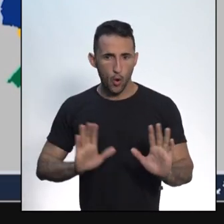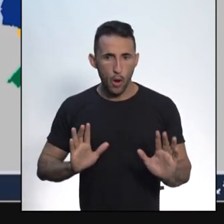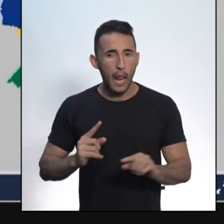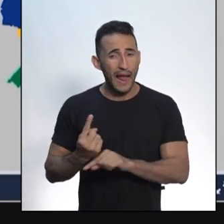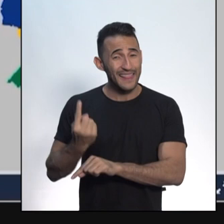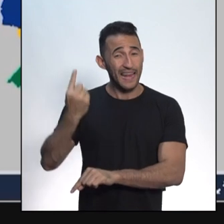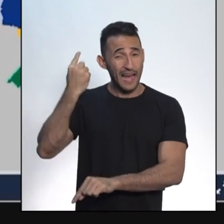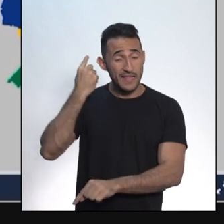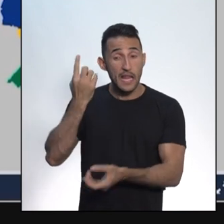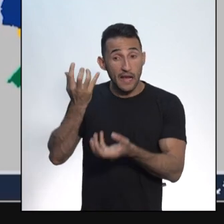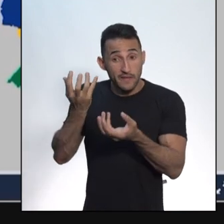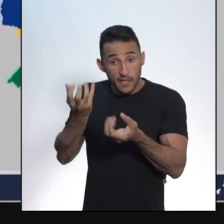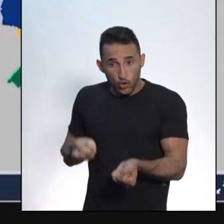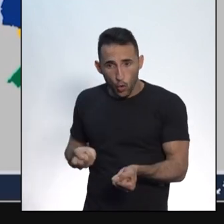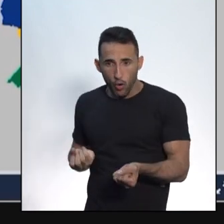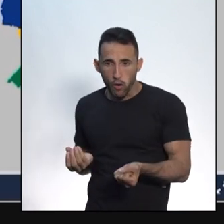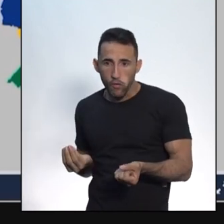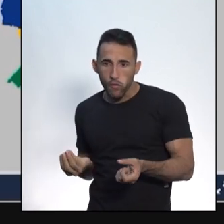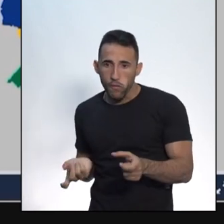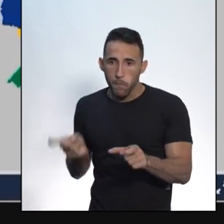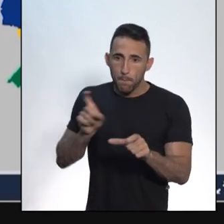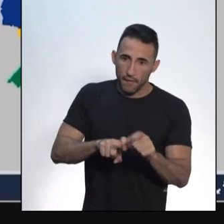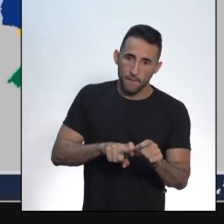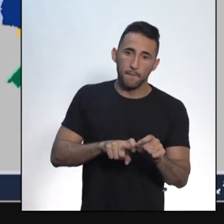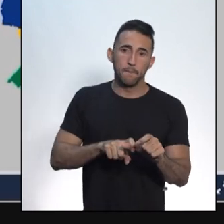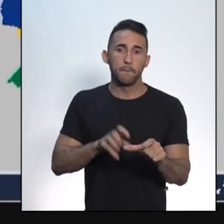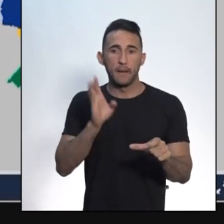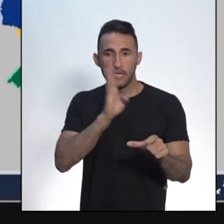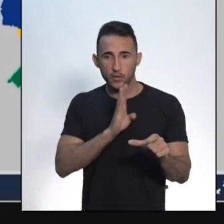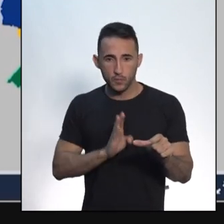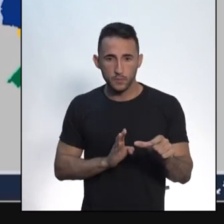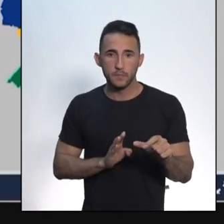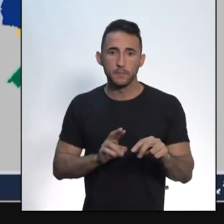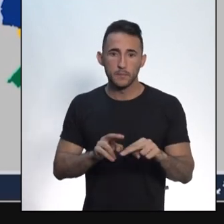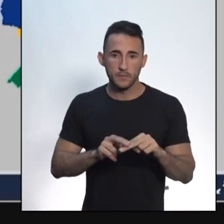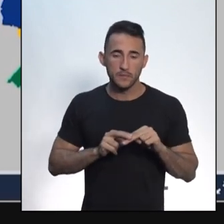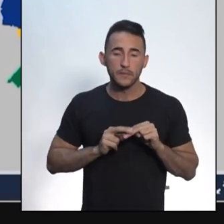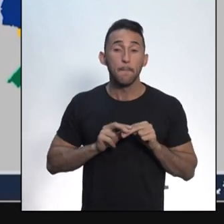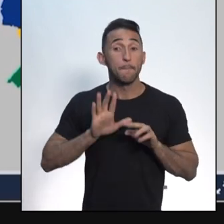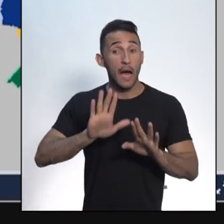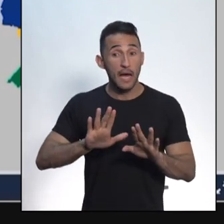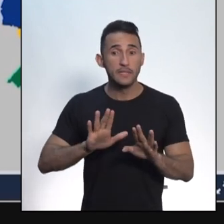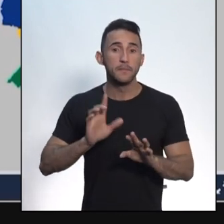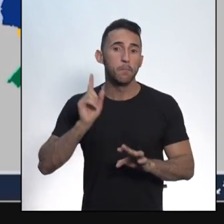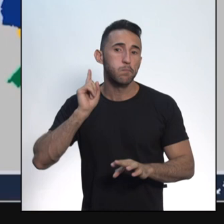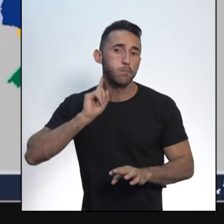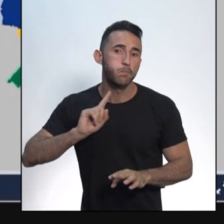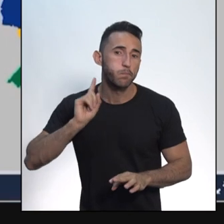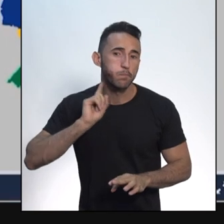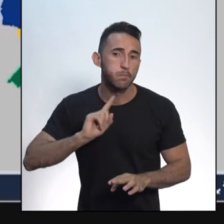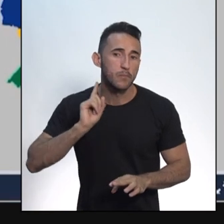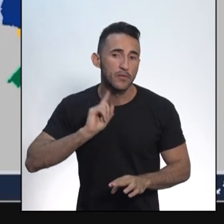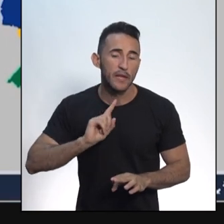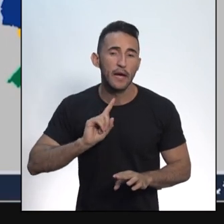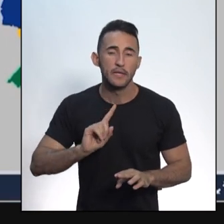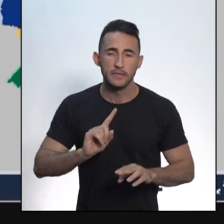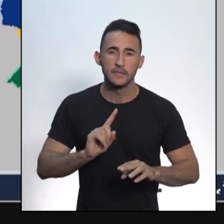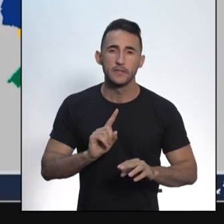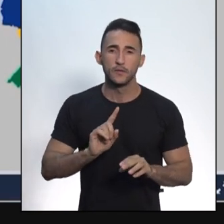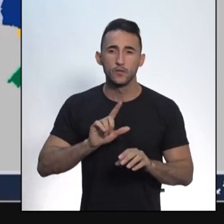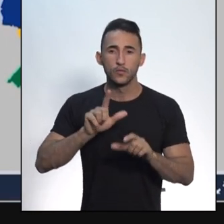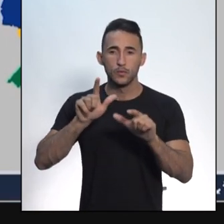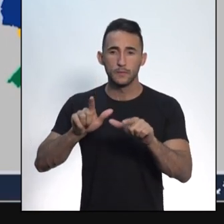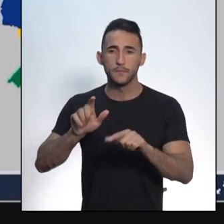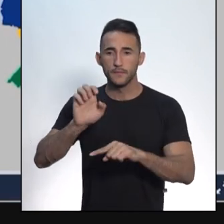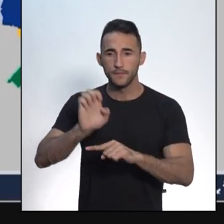A soberania de Minas Gerais foi perdida. Mas Minas Gerais, um exemplo de unidade